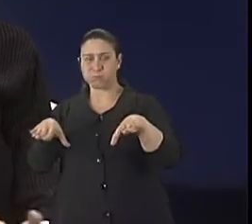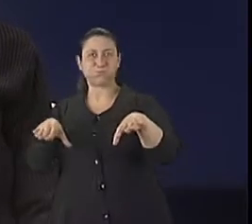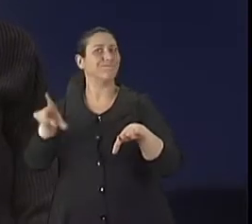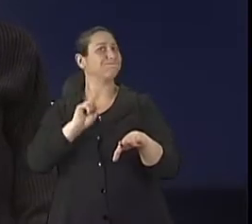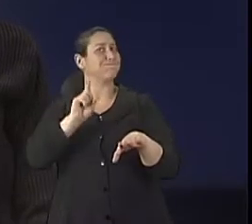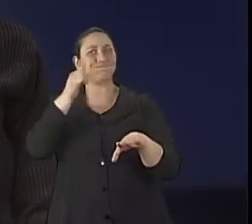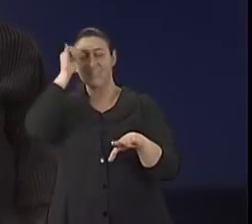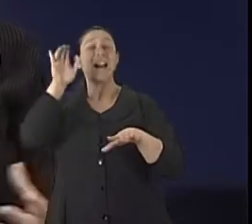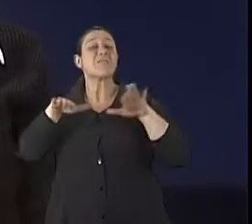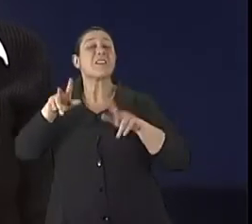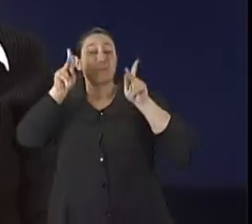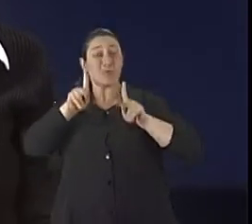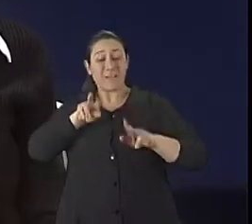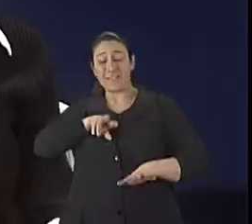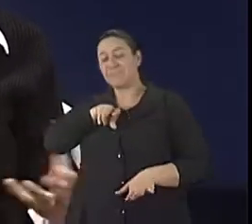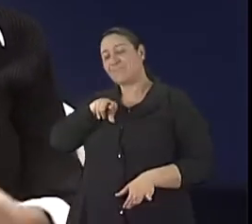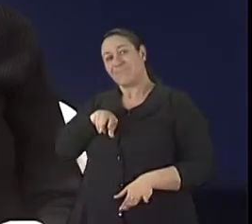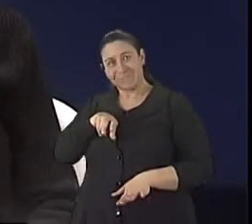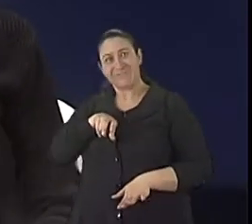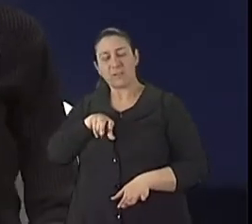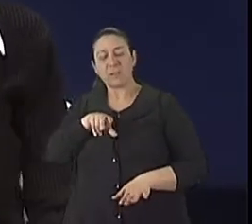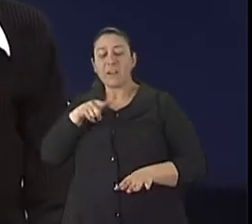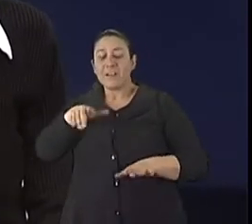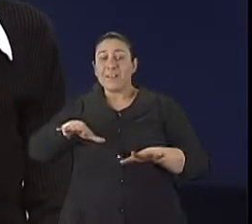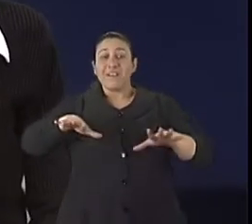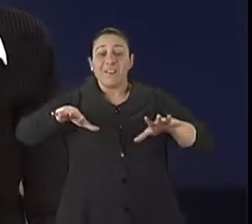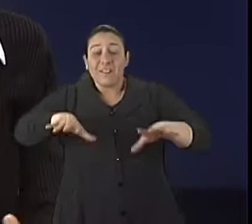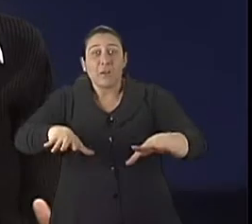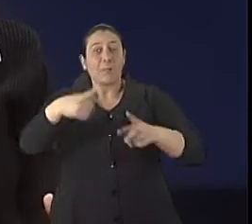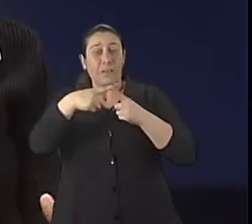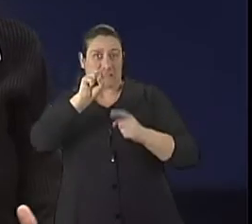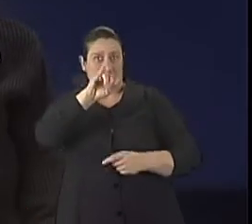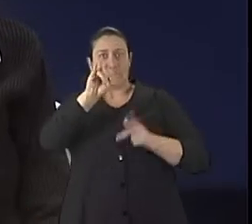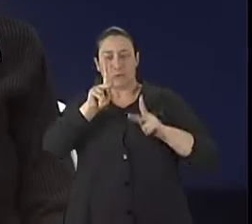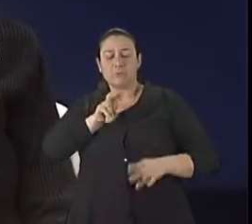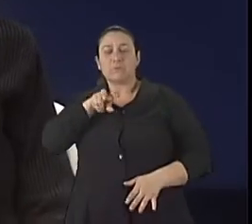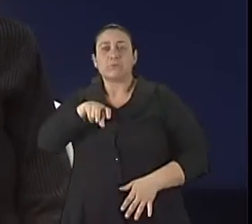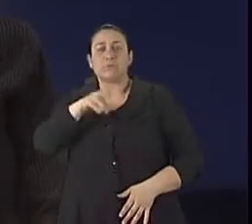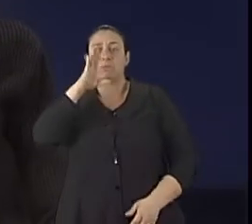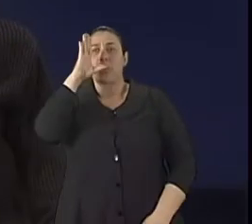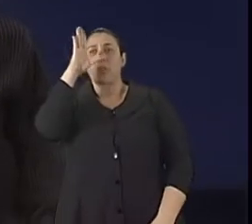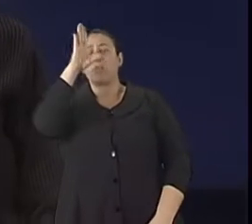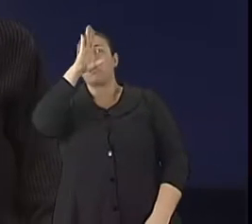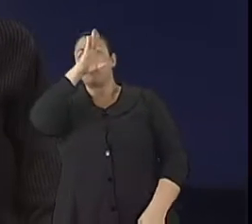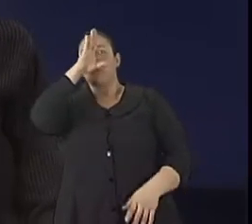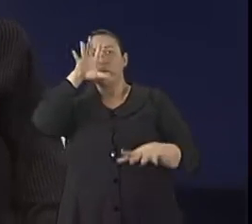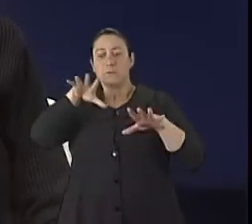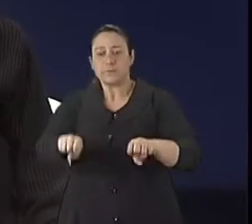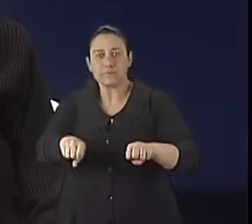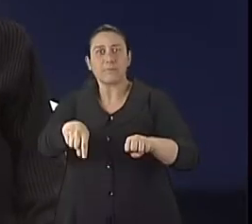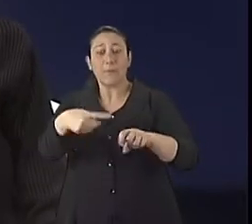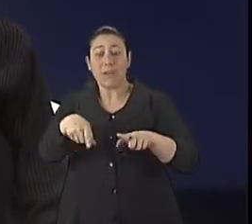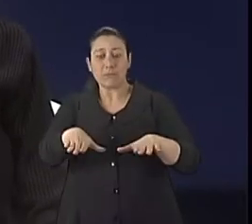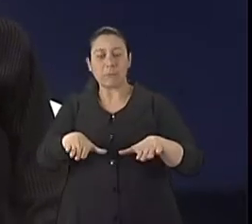mesa tão simples, né? Às vezes, de repente, a pessoa senta, fica tonta e onde ela vai se apoiar, primeiro lugar pode ser essa mesa. E essa mesa, ela pode deslizar ou